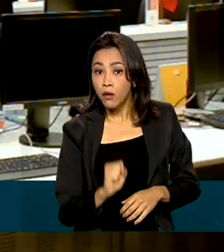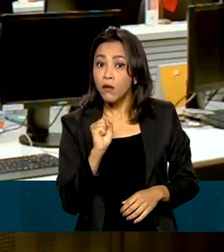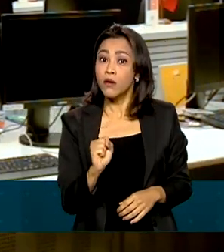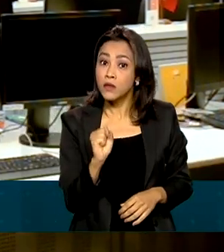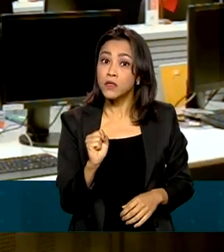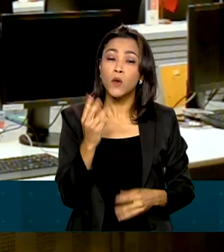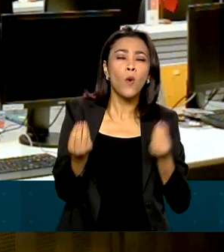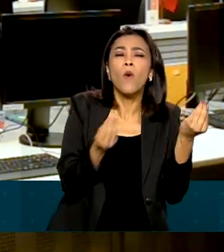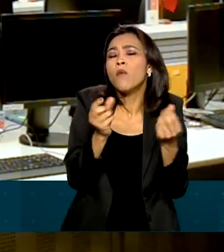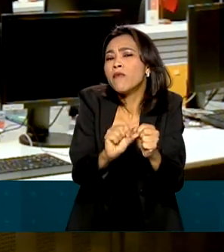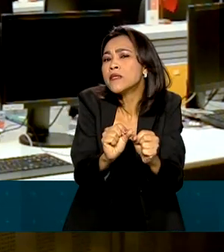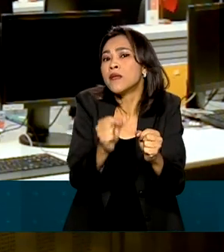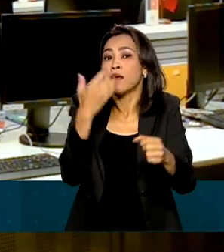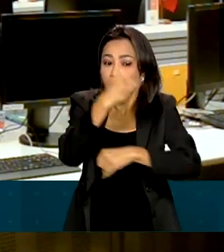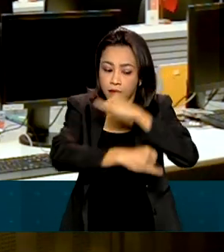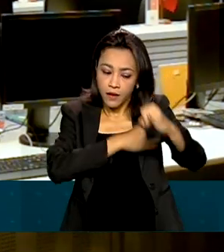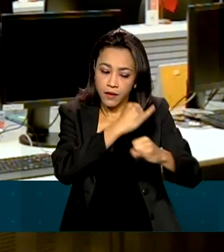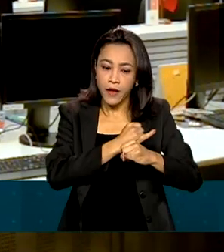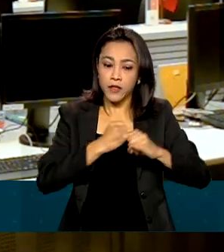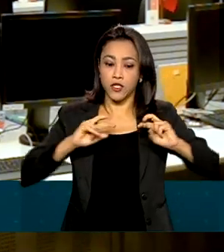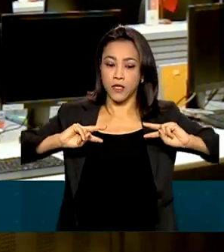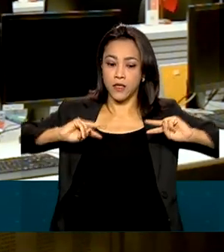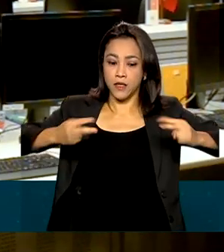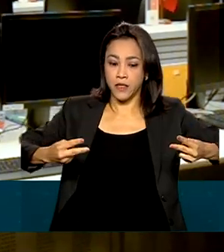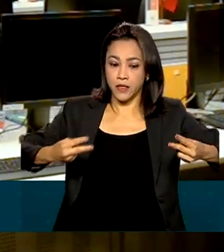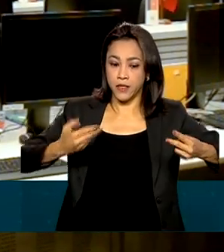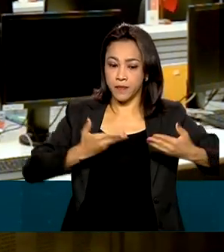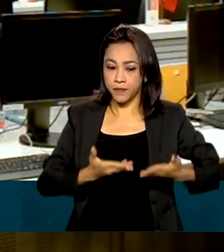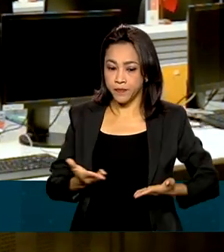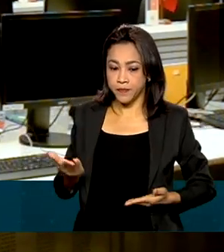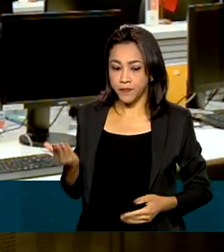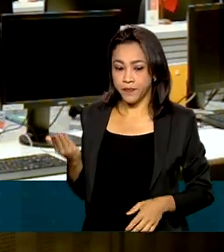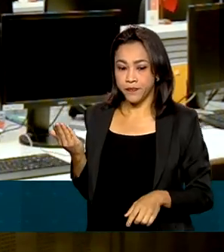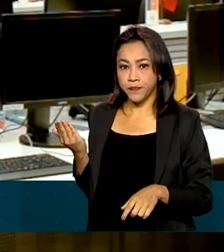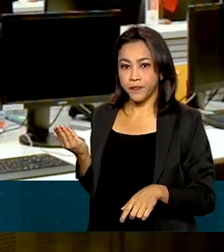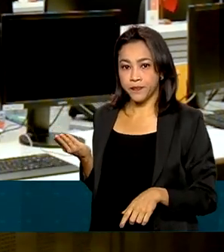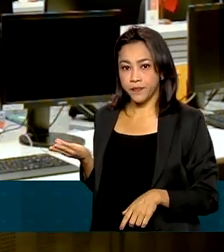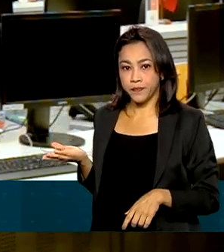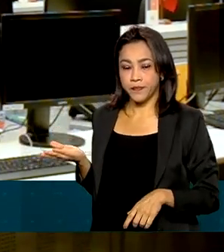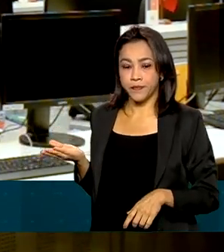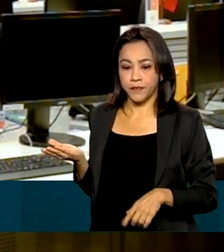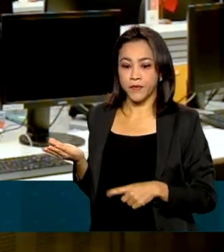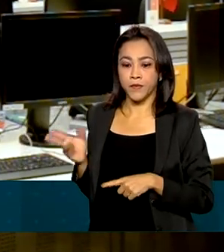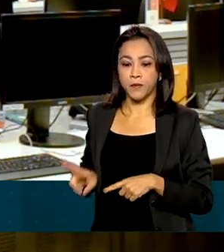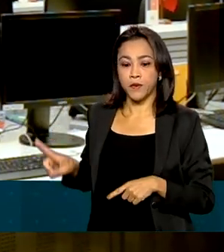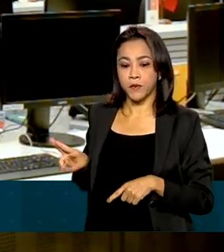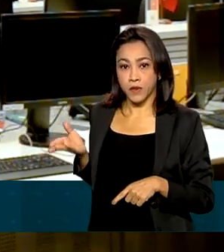internet por meio do link denuncia-combustível.mj.gov.br. realizada meio do Obrigado.